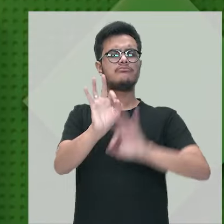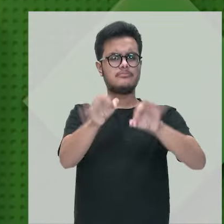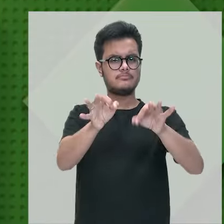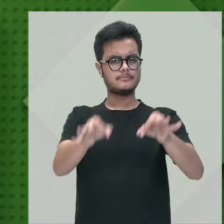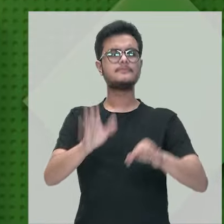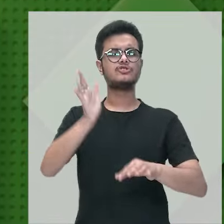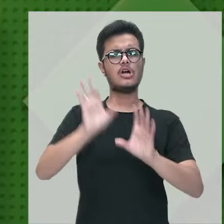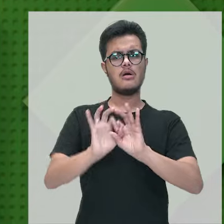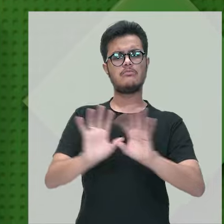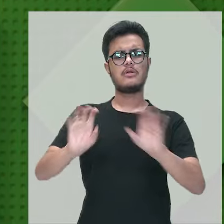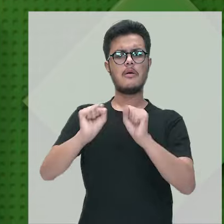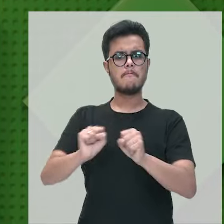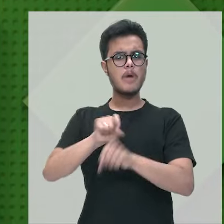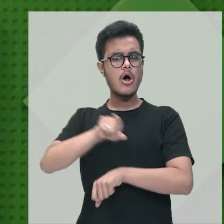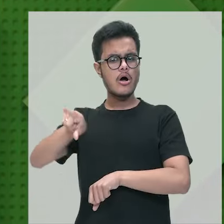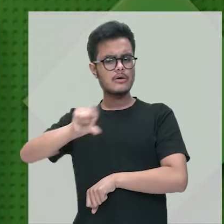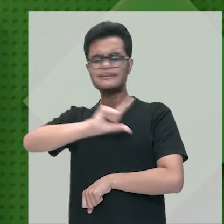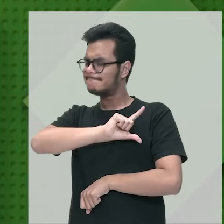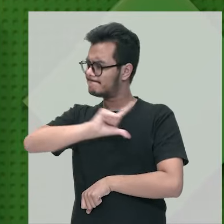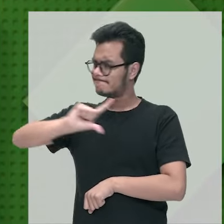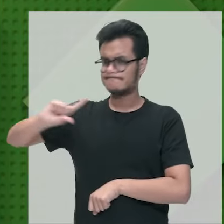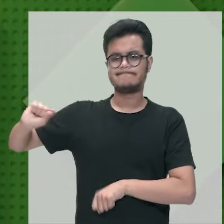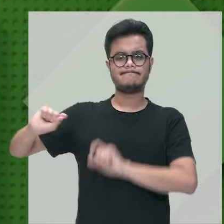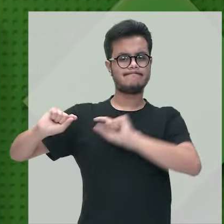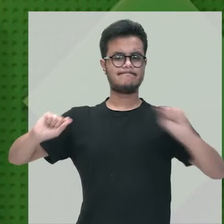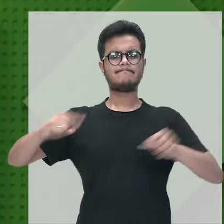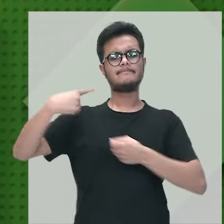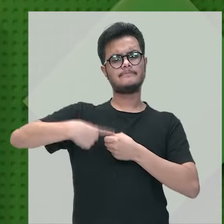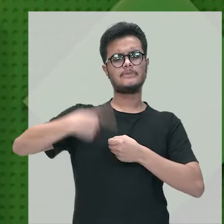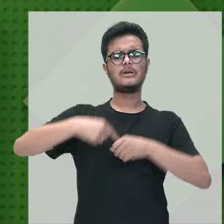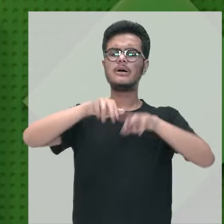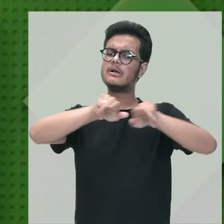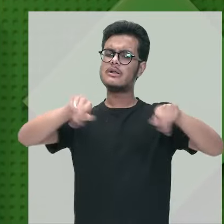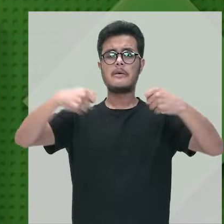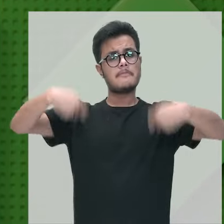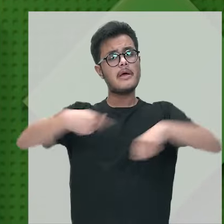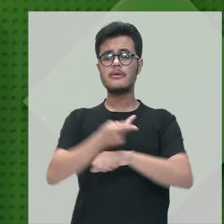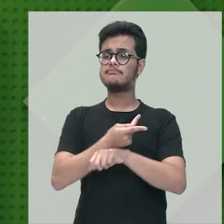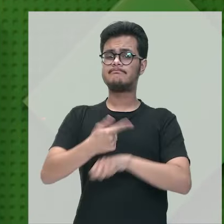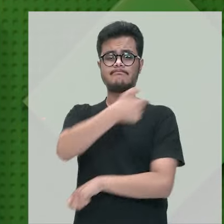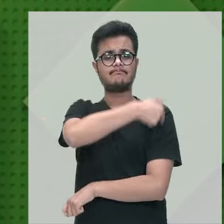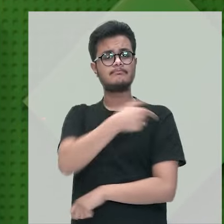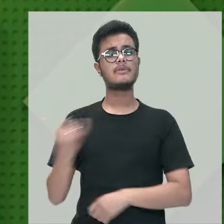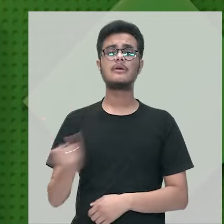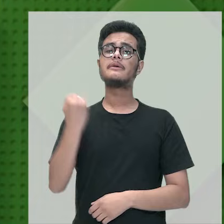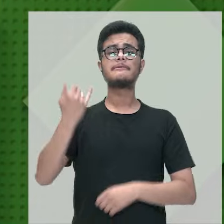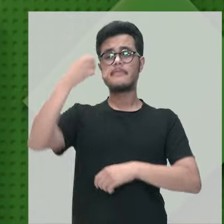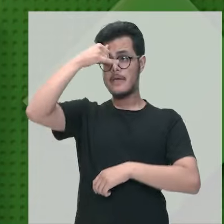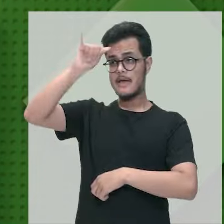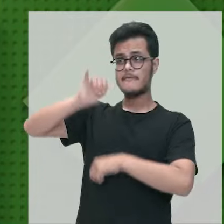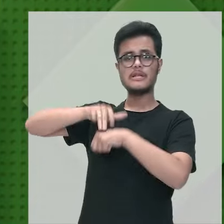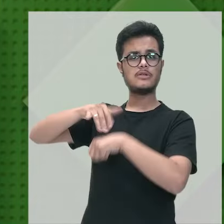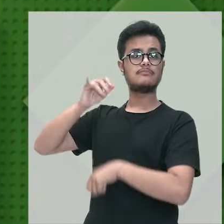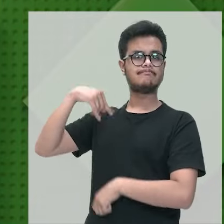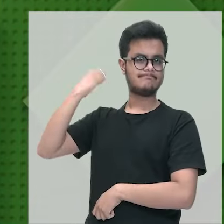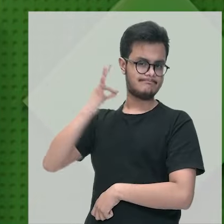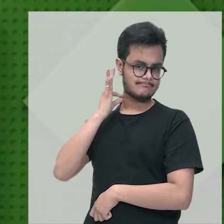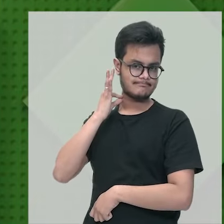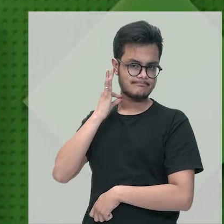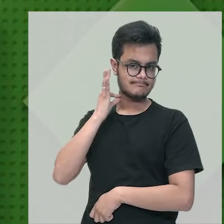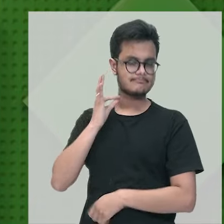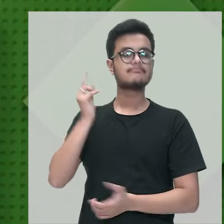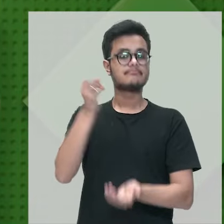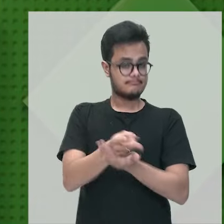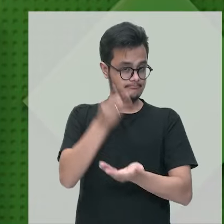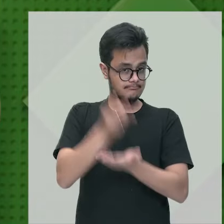disponível aí na sua cidade, no seu município, que você procure, porque é uma das formas de combater a doença, é